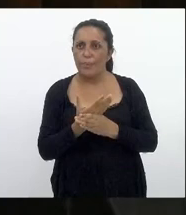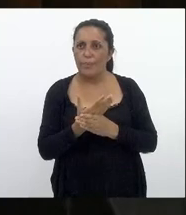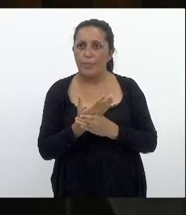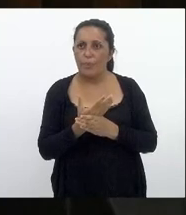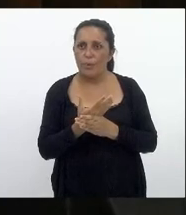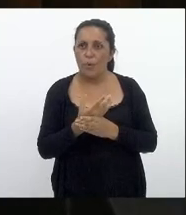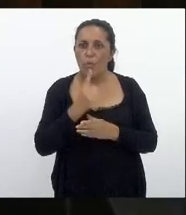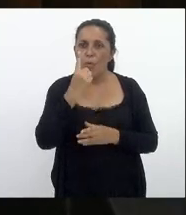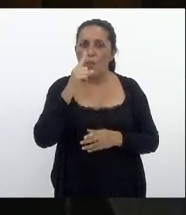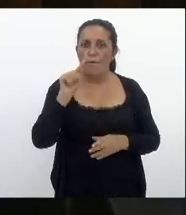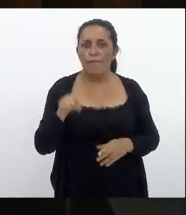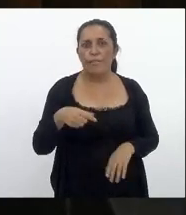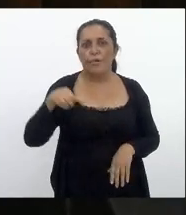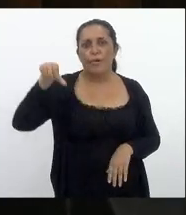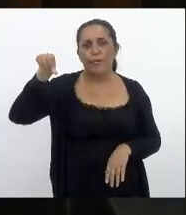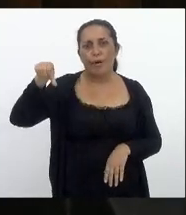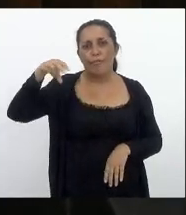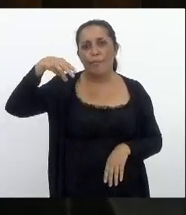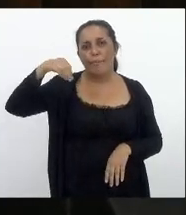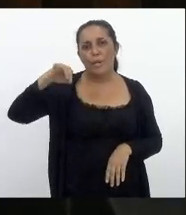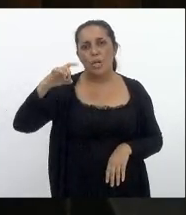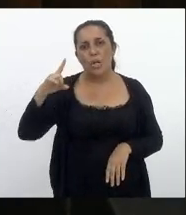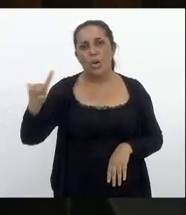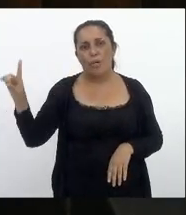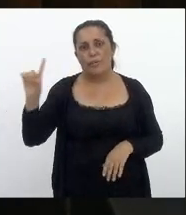1,9 milhões